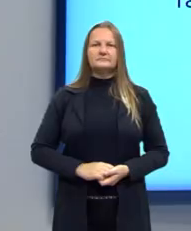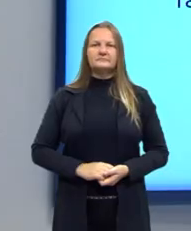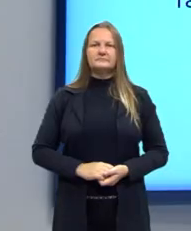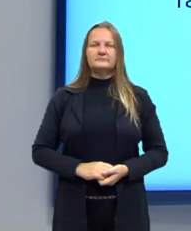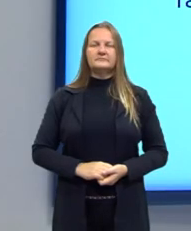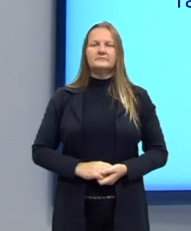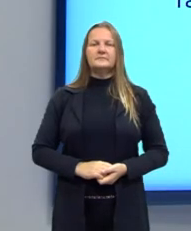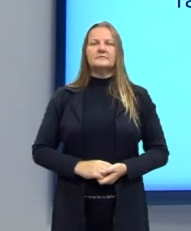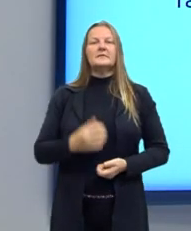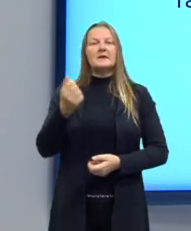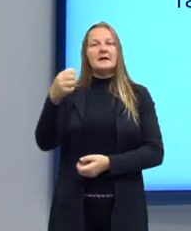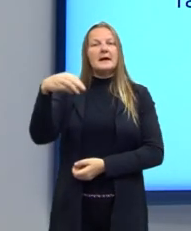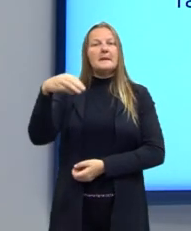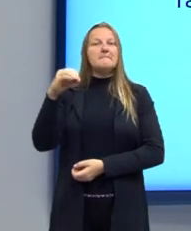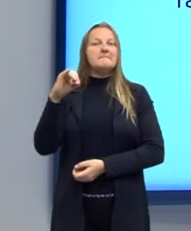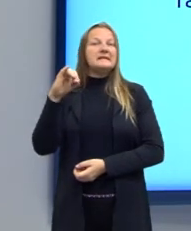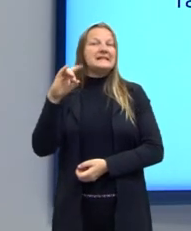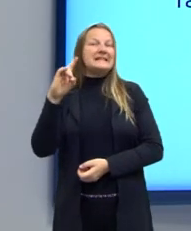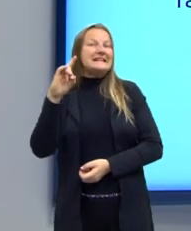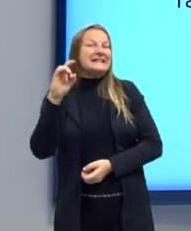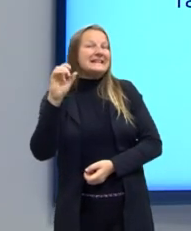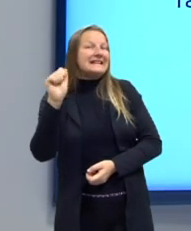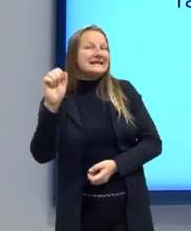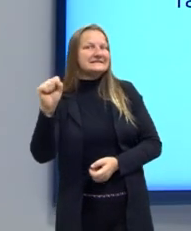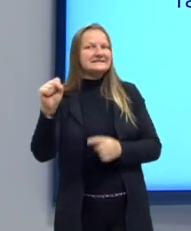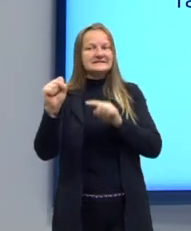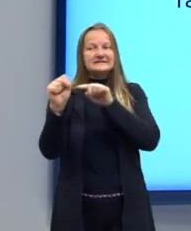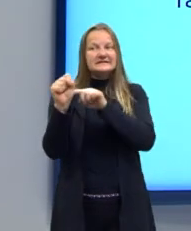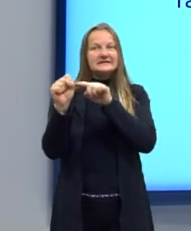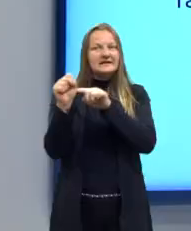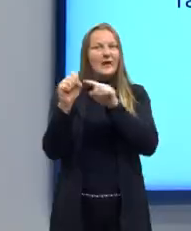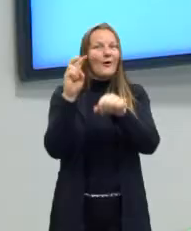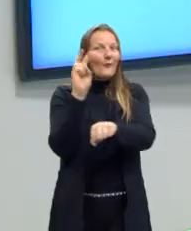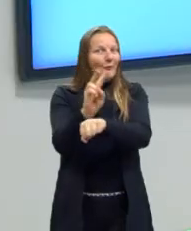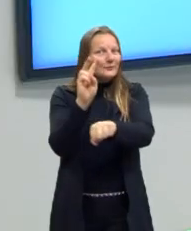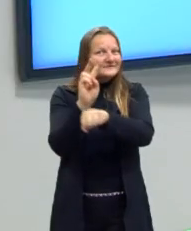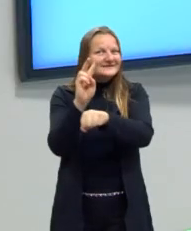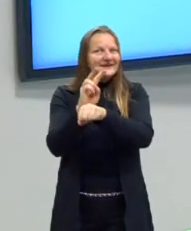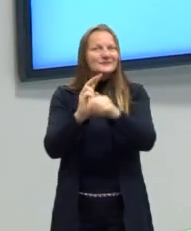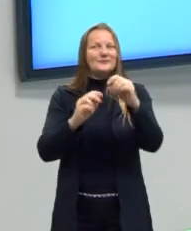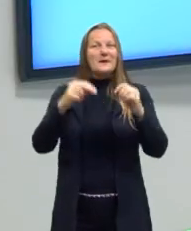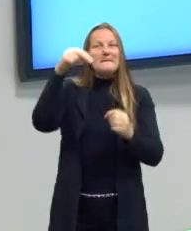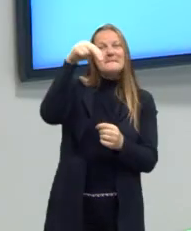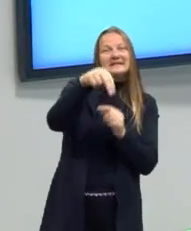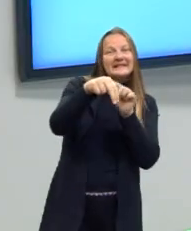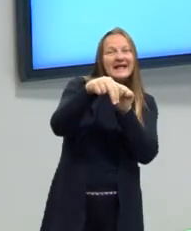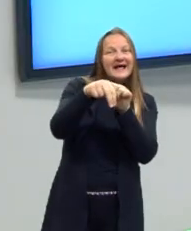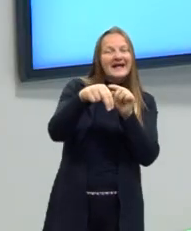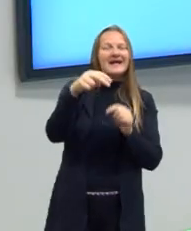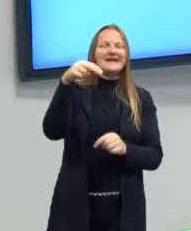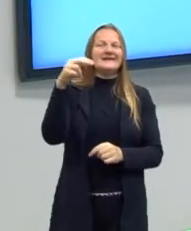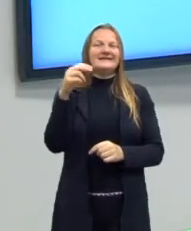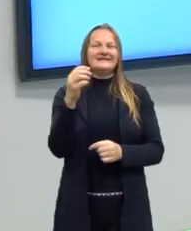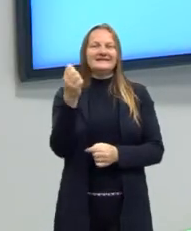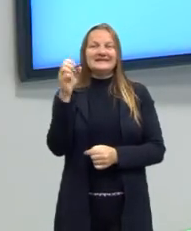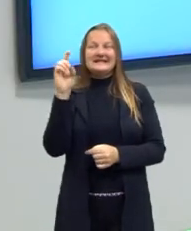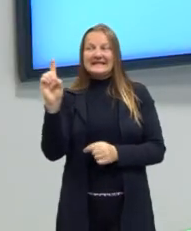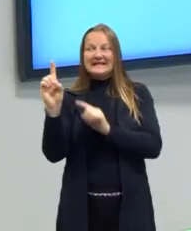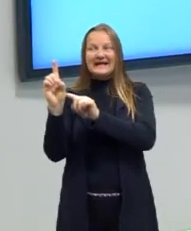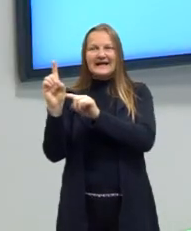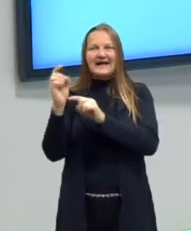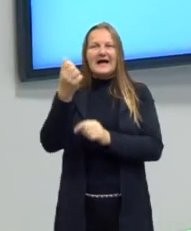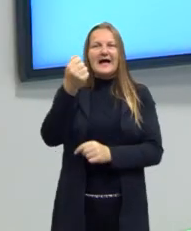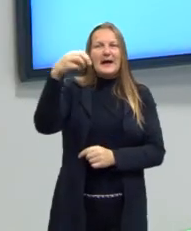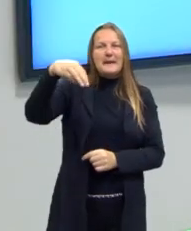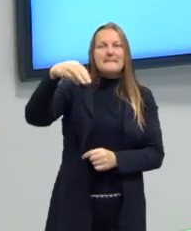Falamos de aminas. Agora as amidas. Aqui é bem fácil confundir a nomenclatura. A nomenclatura delas, inclusive, é bem parecida.